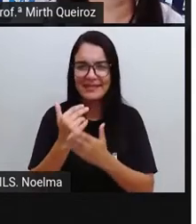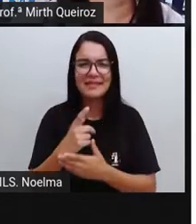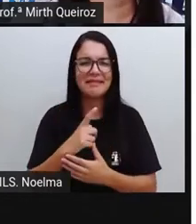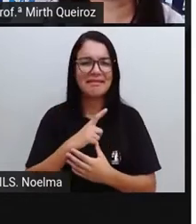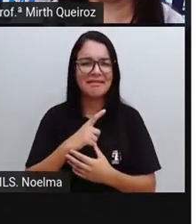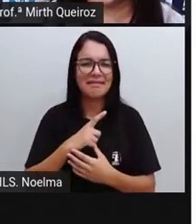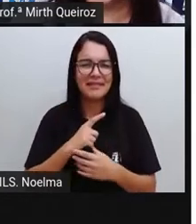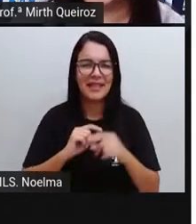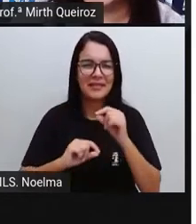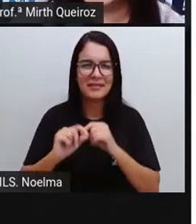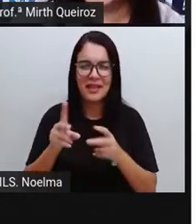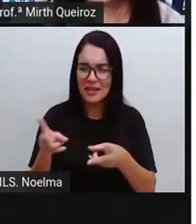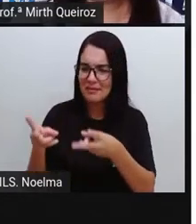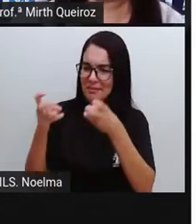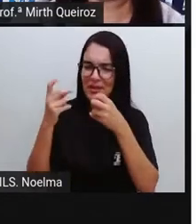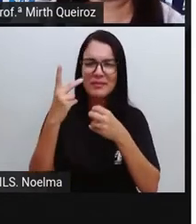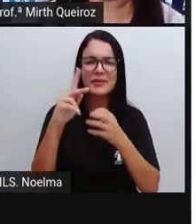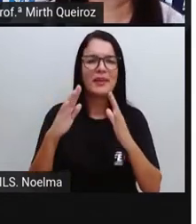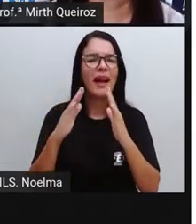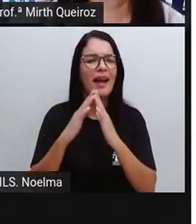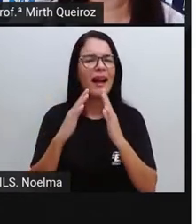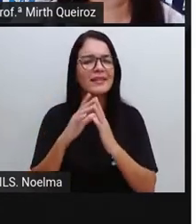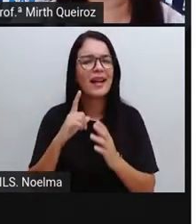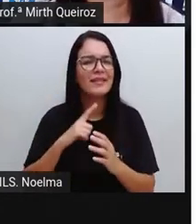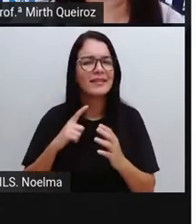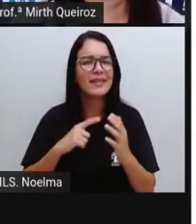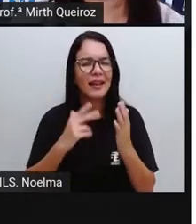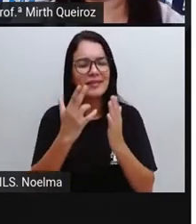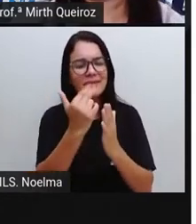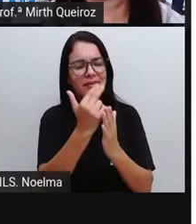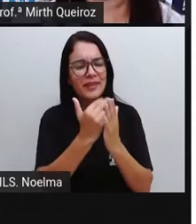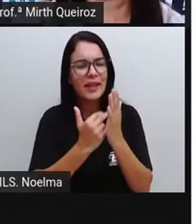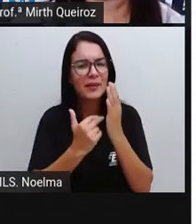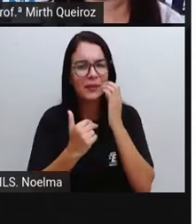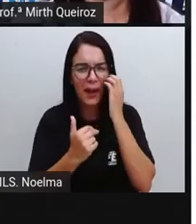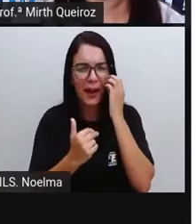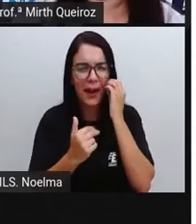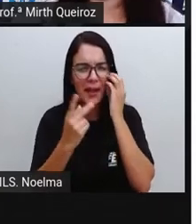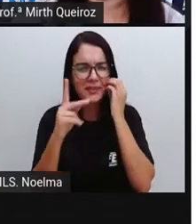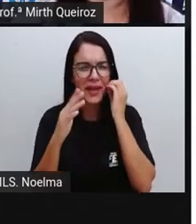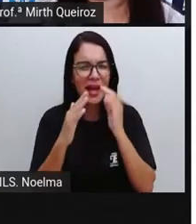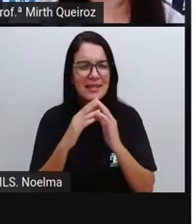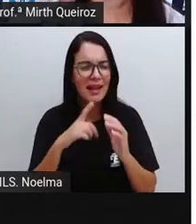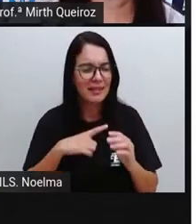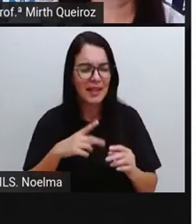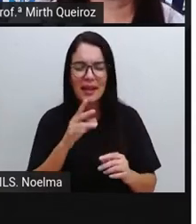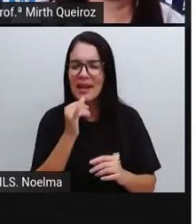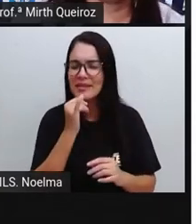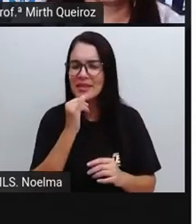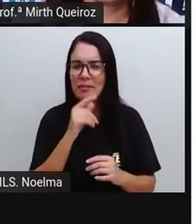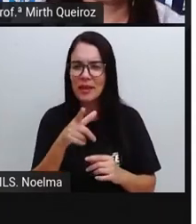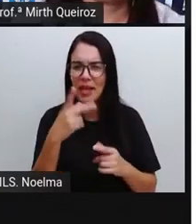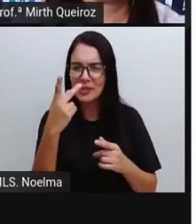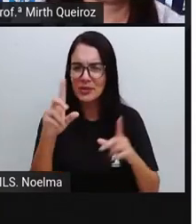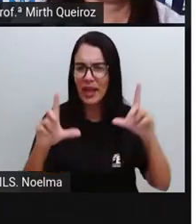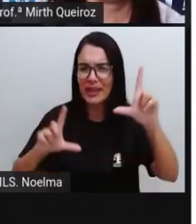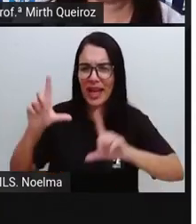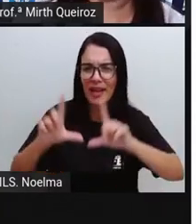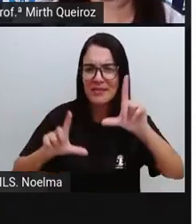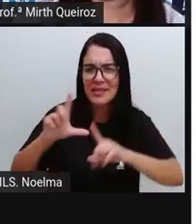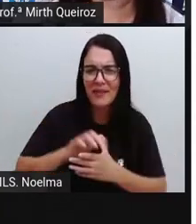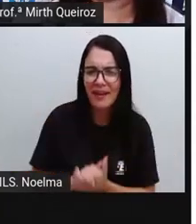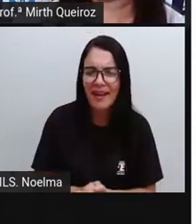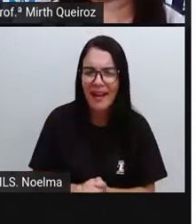Observe aí na sua casa as figuras que vocês veem aí. Por exemplo, a TV. A TV,